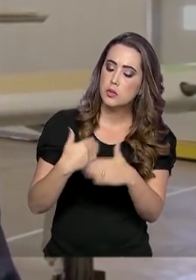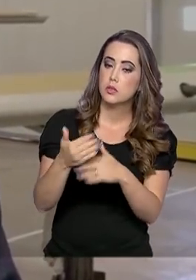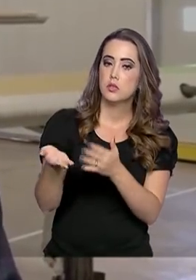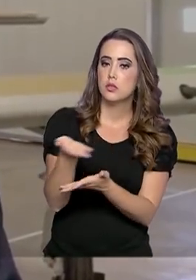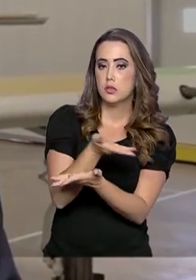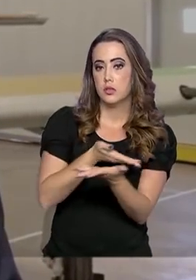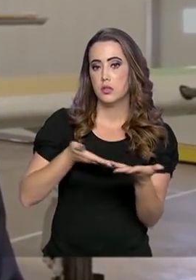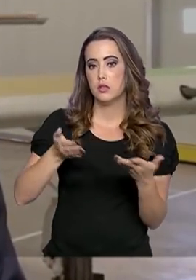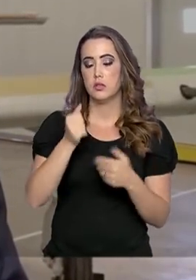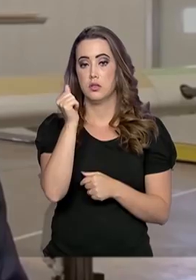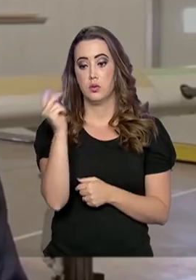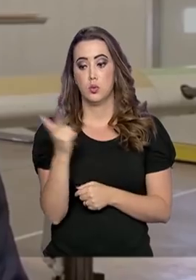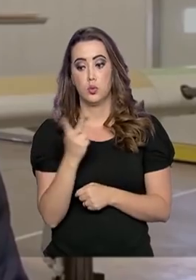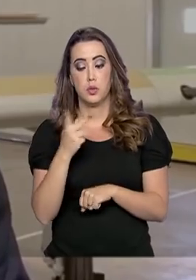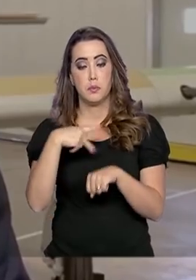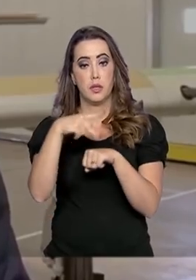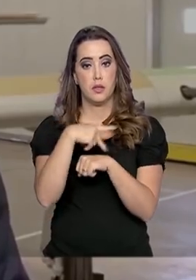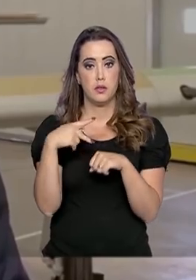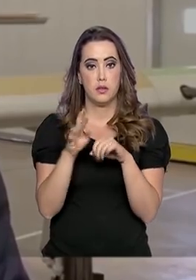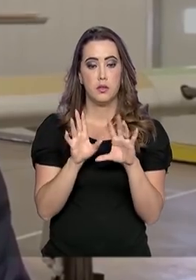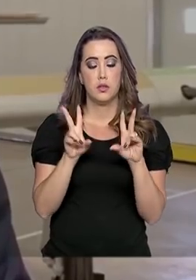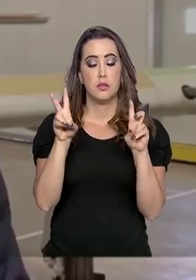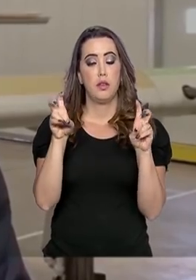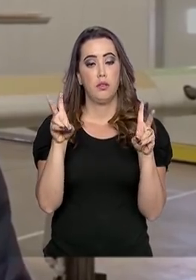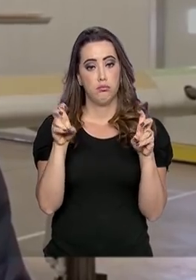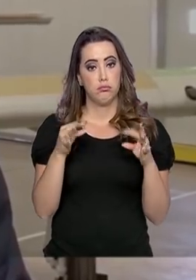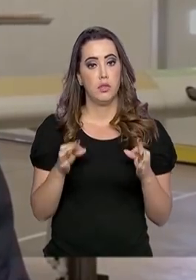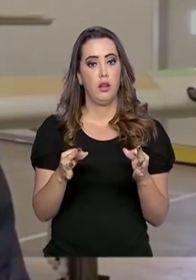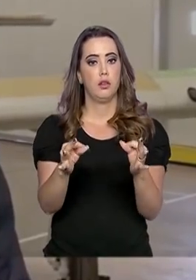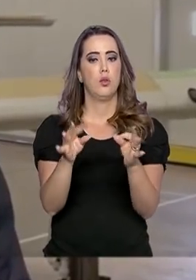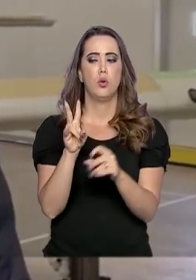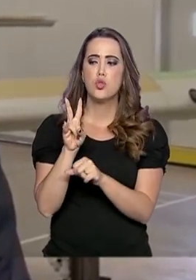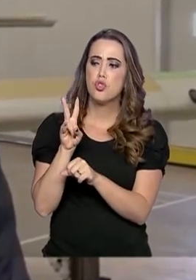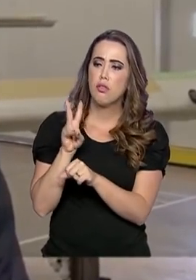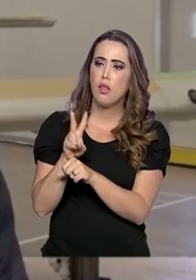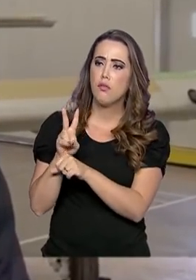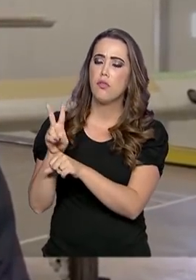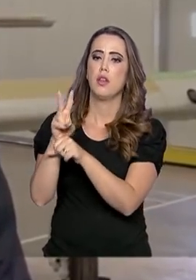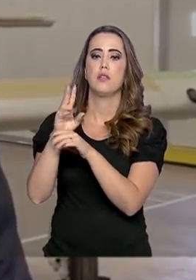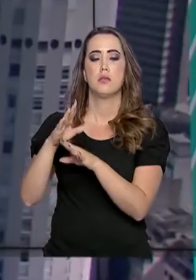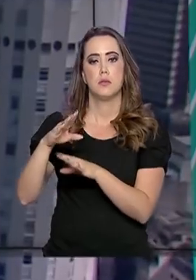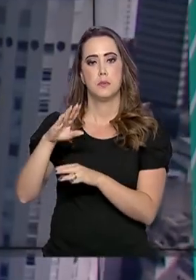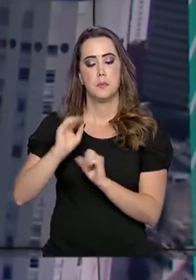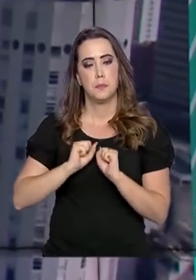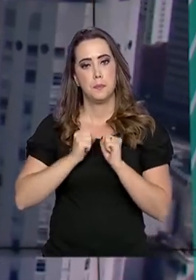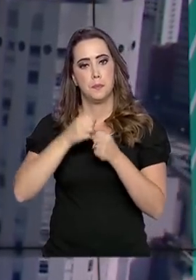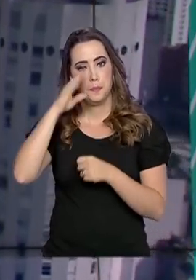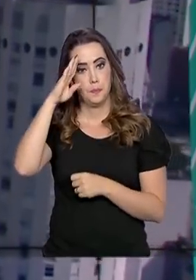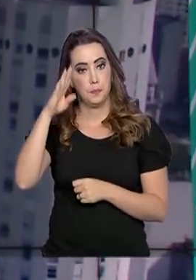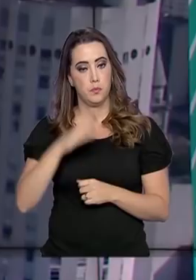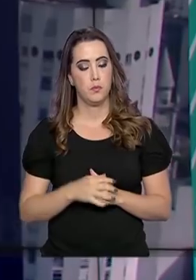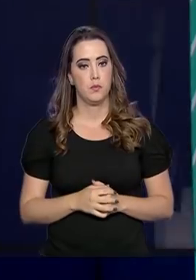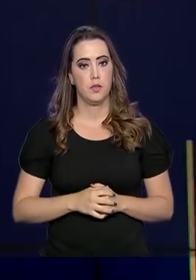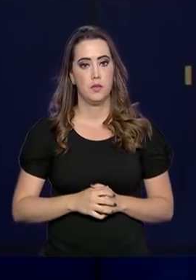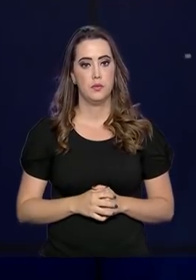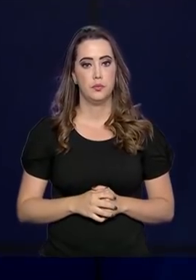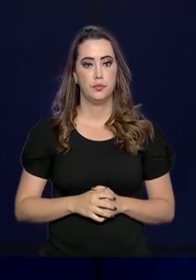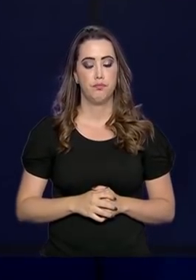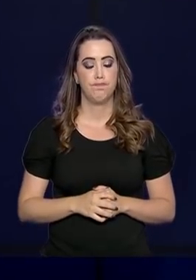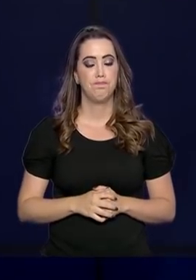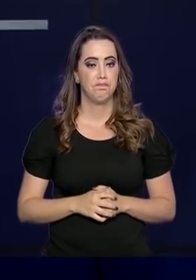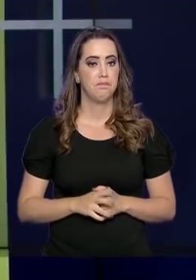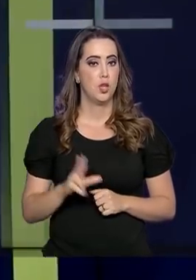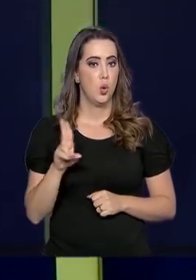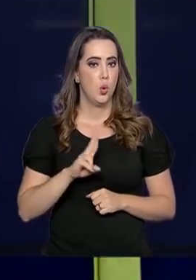relacionamento Brasil-Estados Unidos em áreas de alta tecnologia, na área de defesa, muito especialmente. O uso de tornozeleira